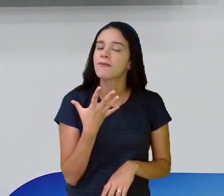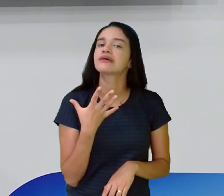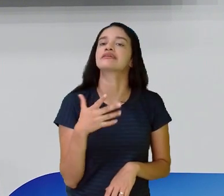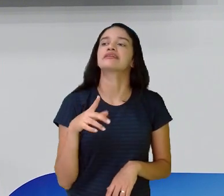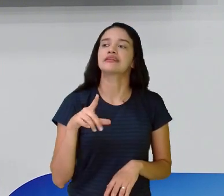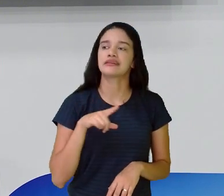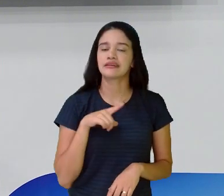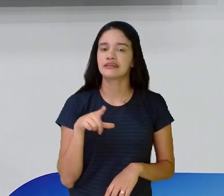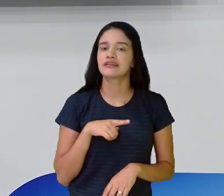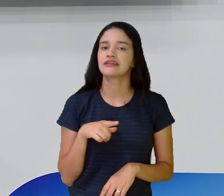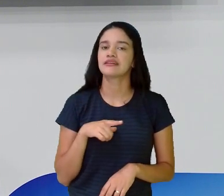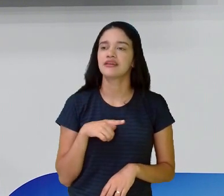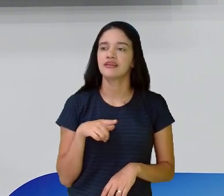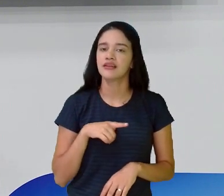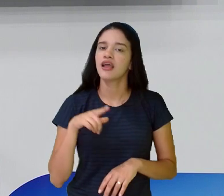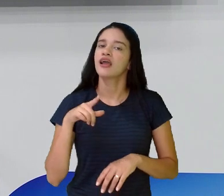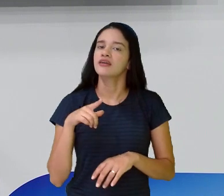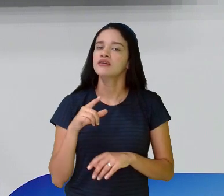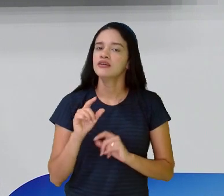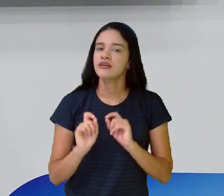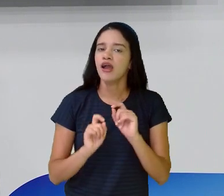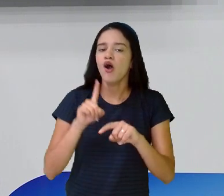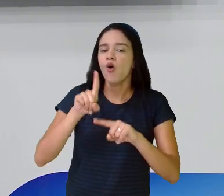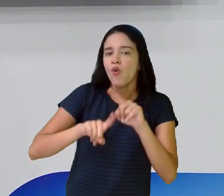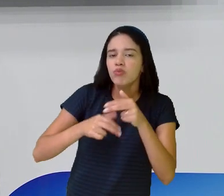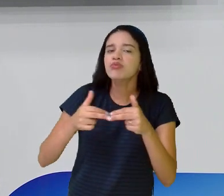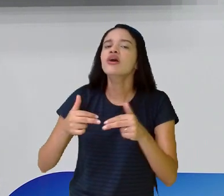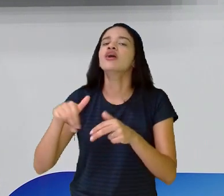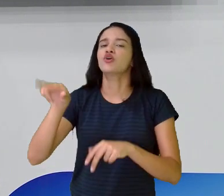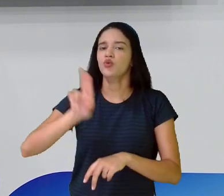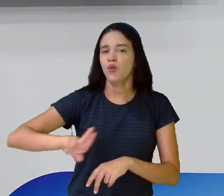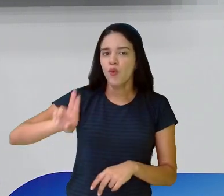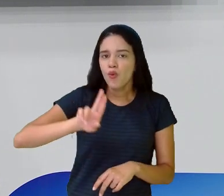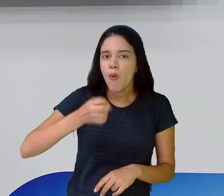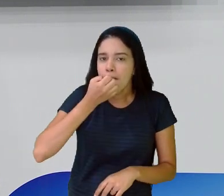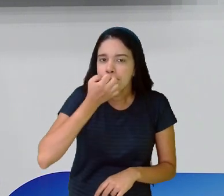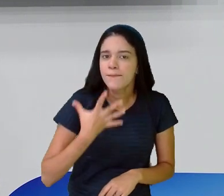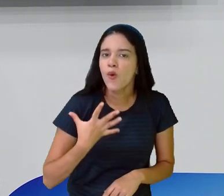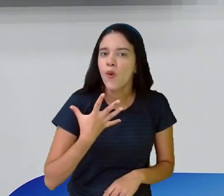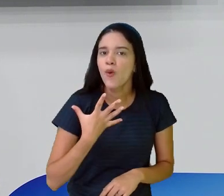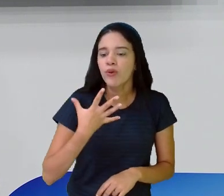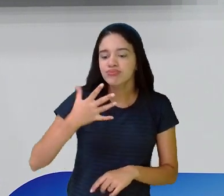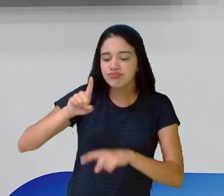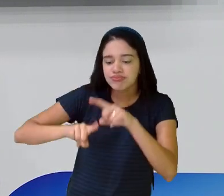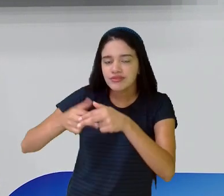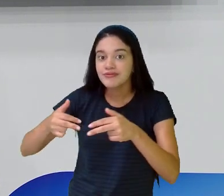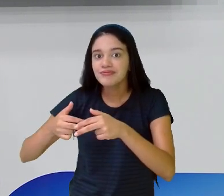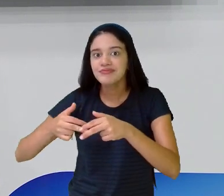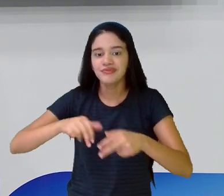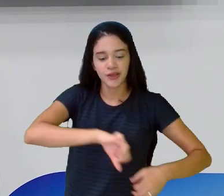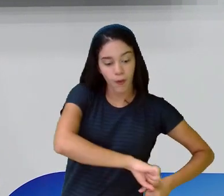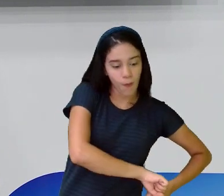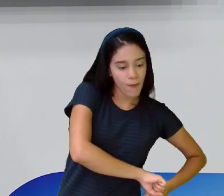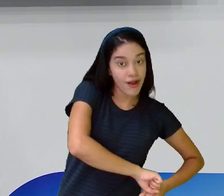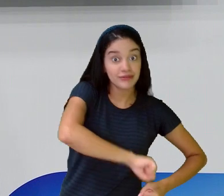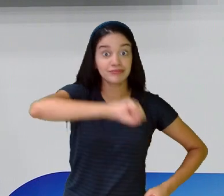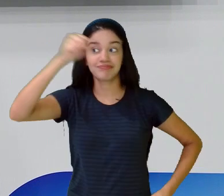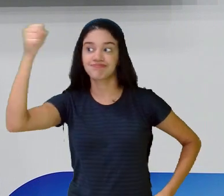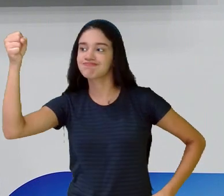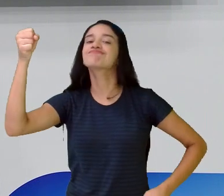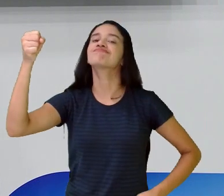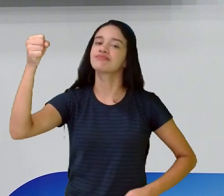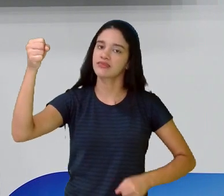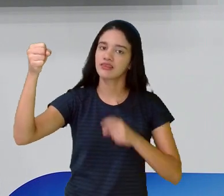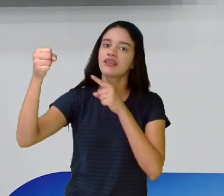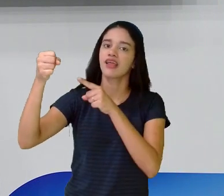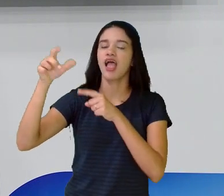Tem aí um instrumento que ele usa, sim. Que ele é muito bom. Ele é um espadachim. Ele tem aí